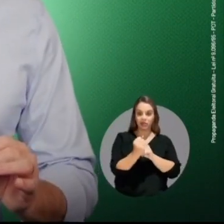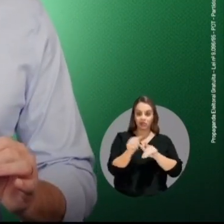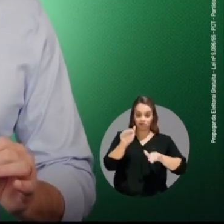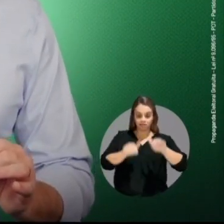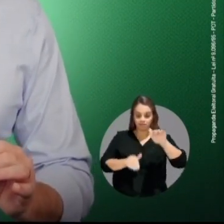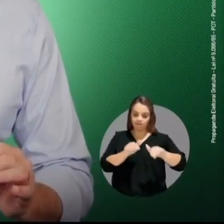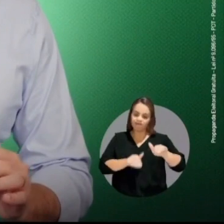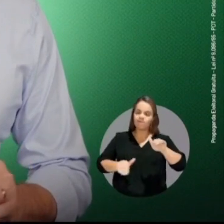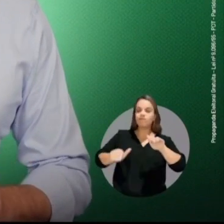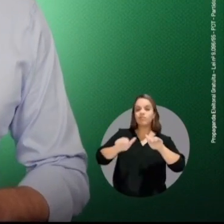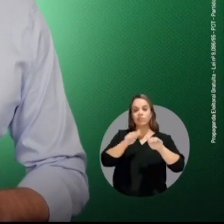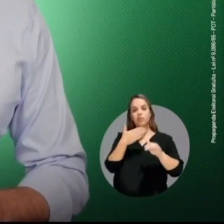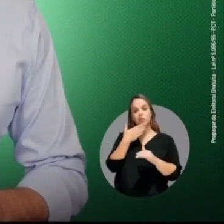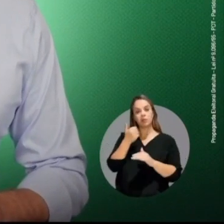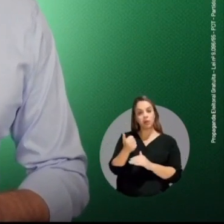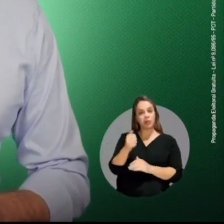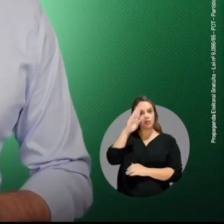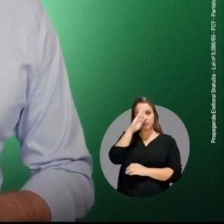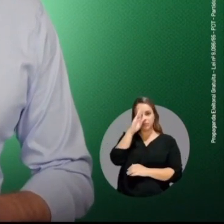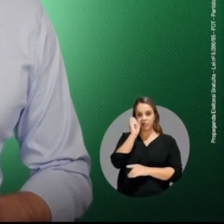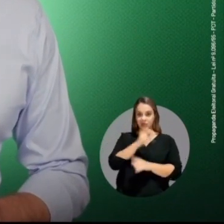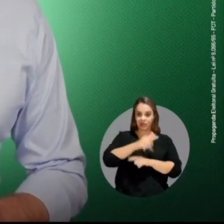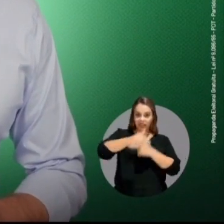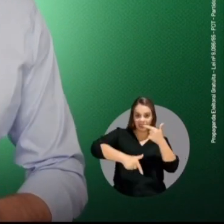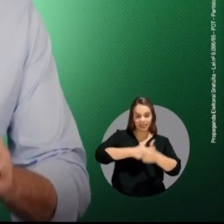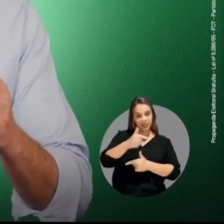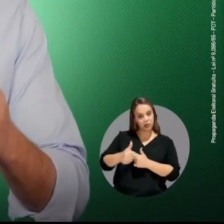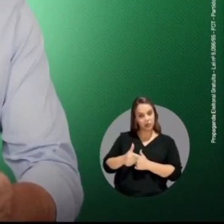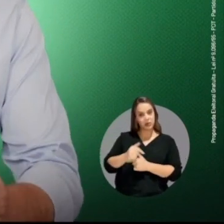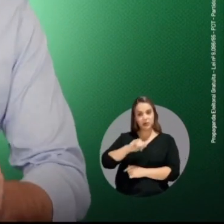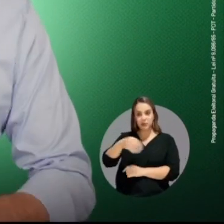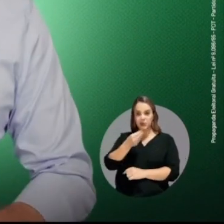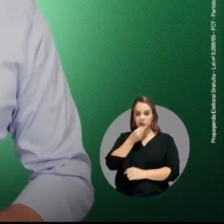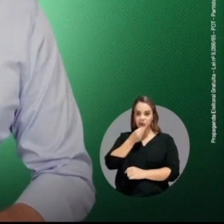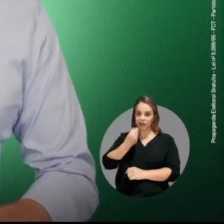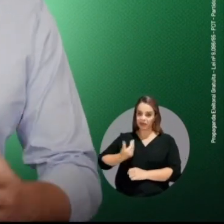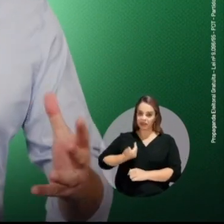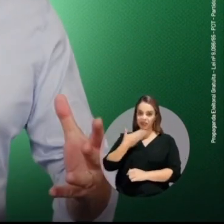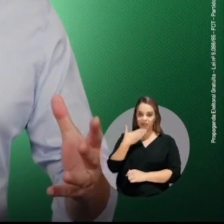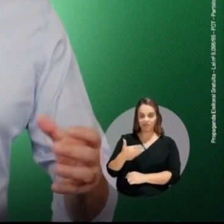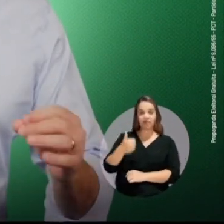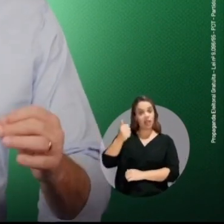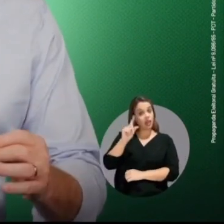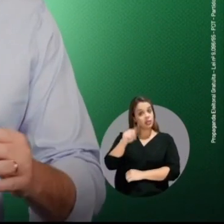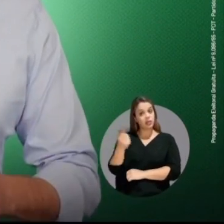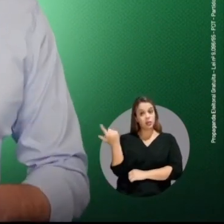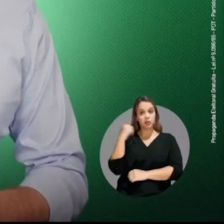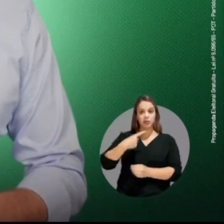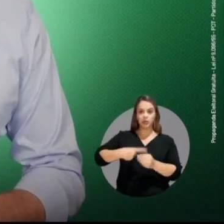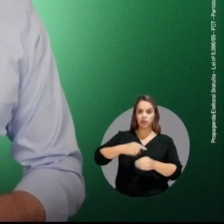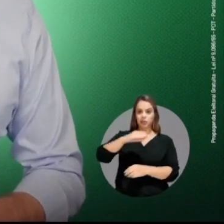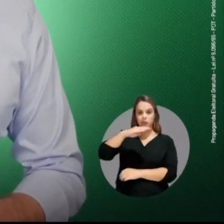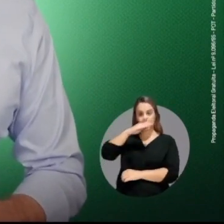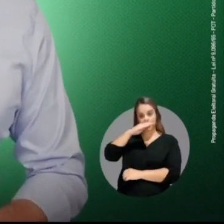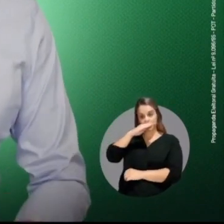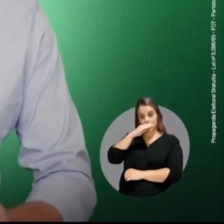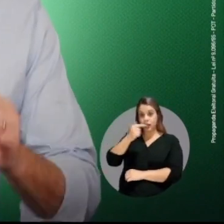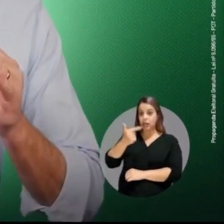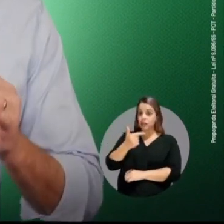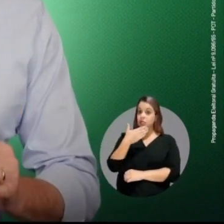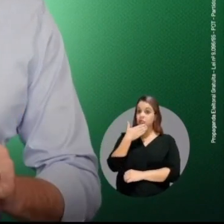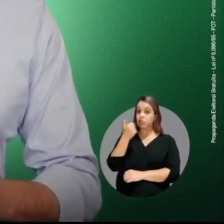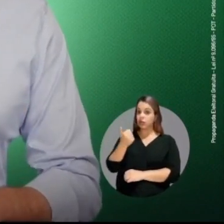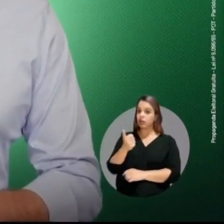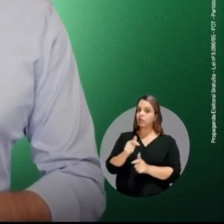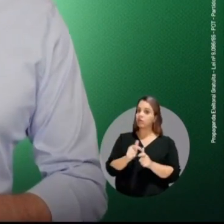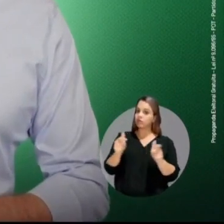desigualdade social. E principalmente, mais empregos e oportunidades. Foi assim que eu tornei Santana de Panaíba